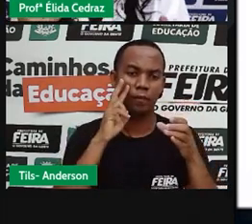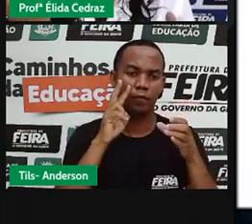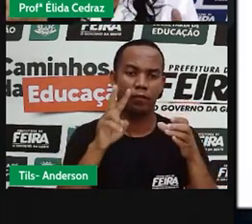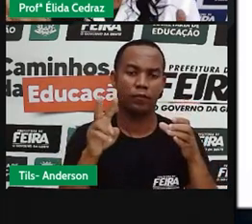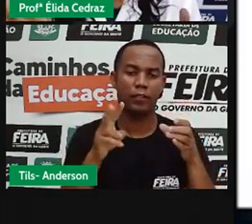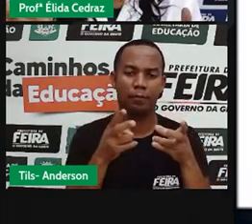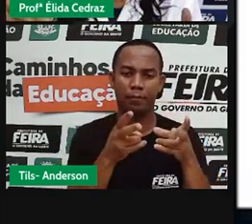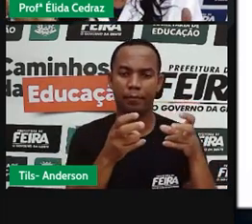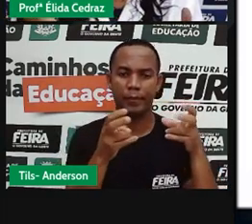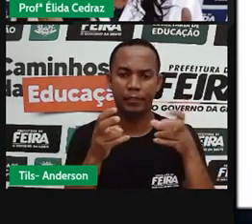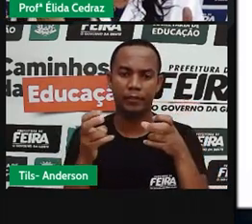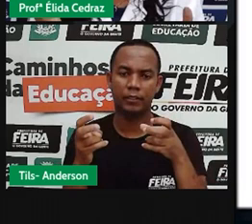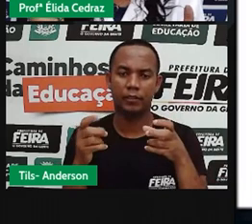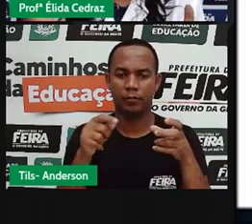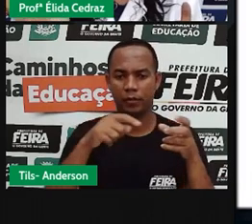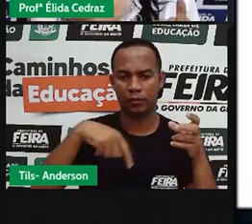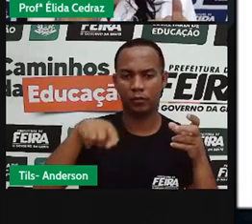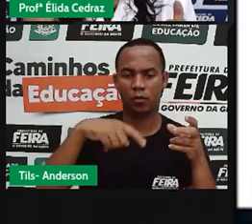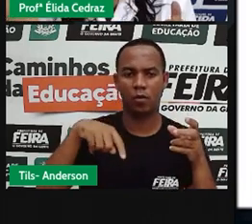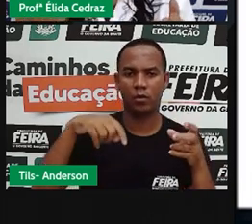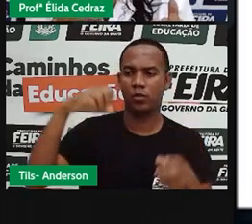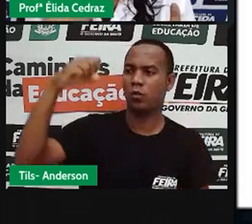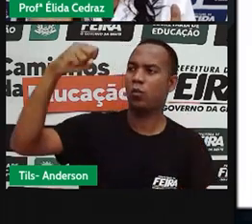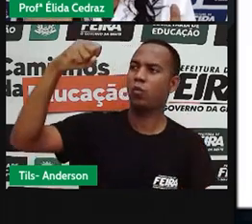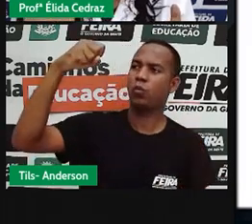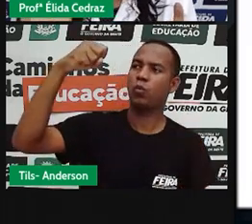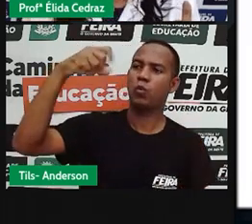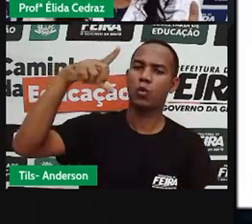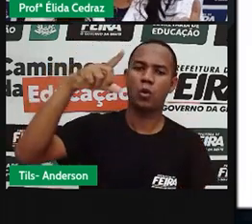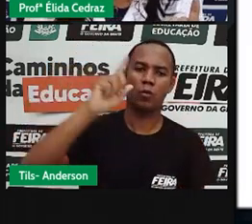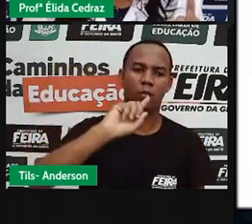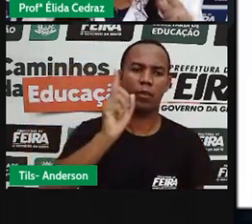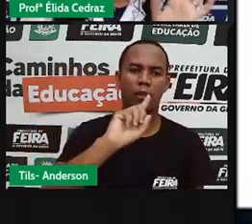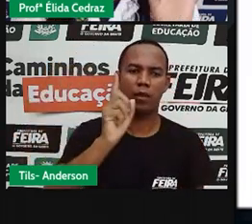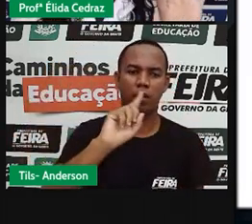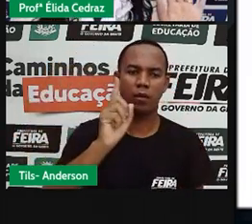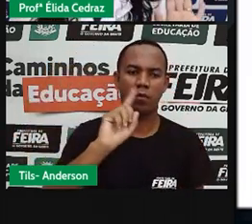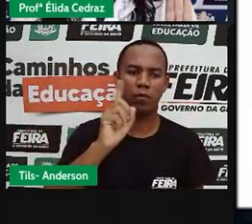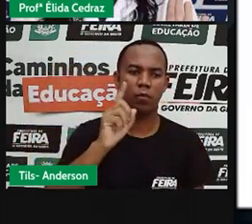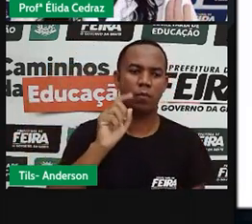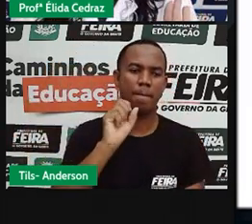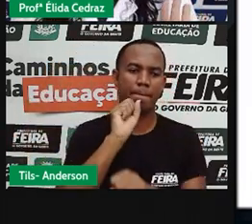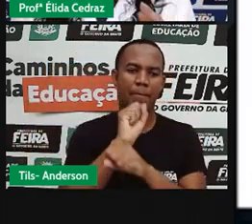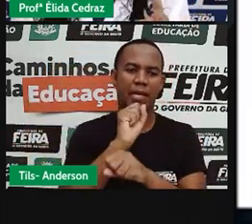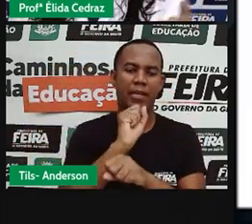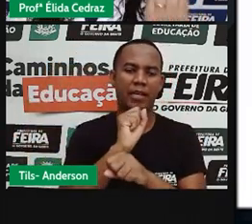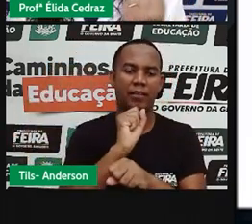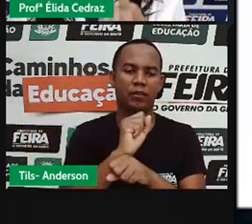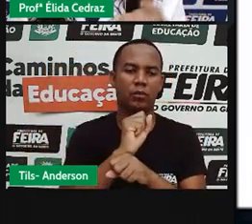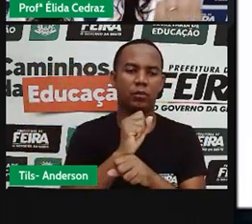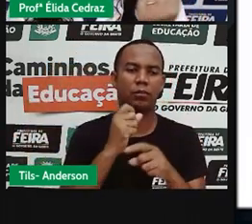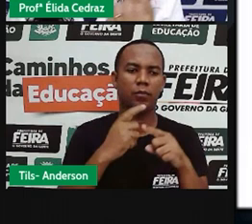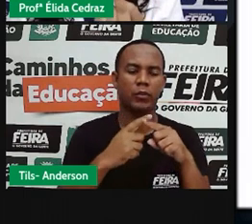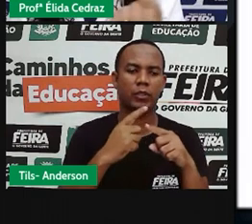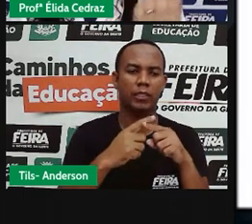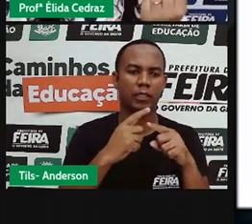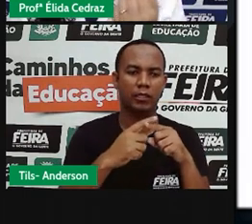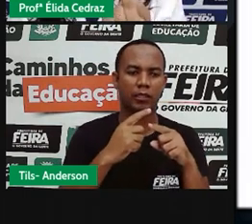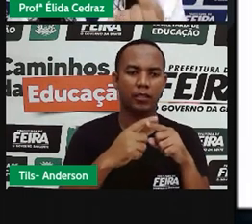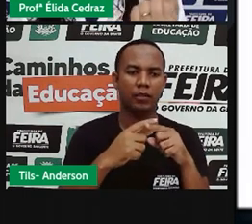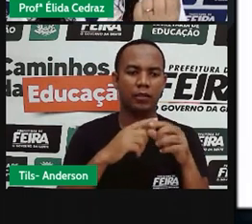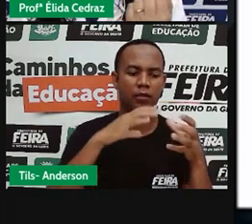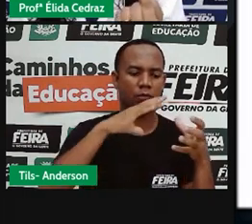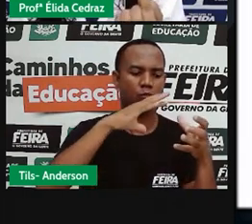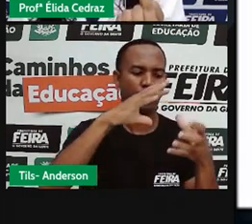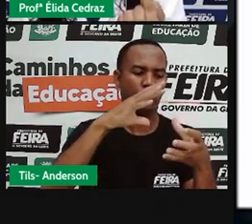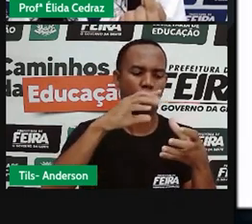Veja, perceba, se a gente fica imaginando que é o Sol que está girando, né? Não é não, o Sol está paradinho. É a Terra que está fazendo aquele